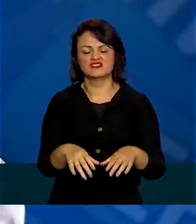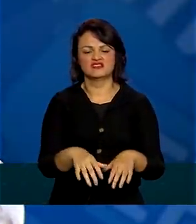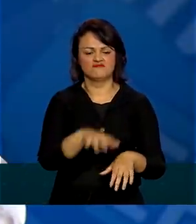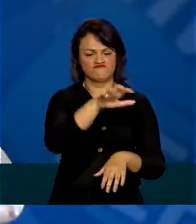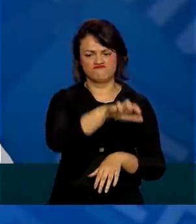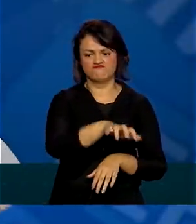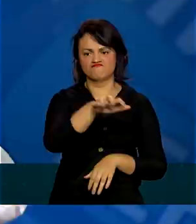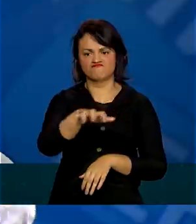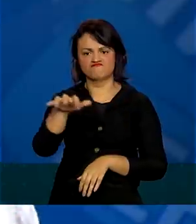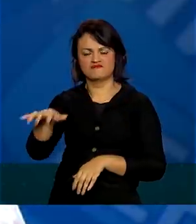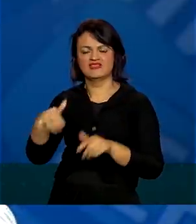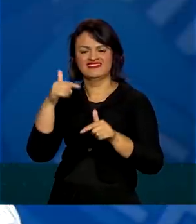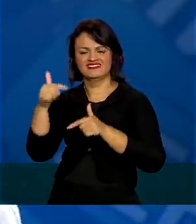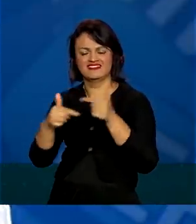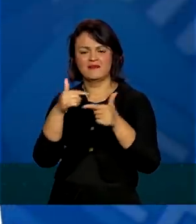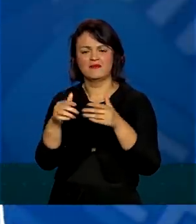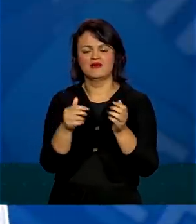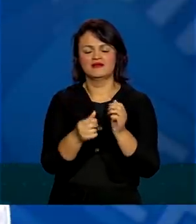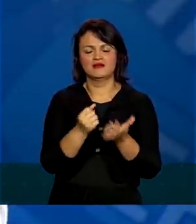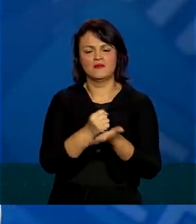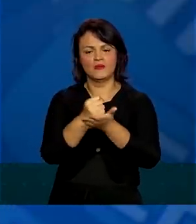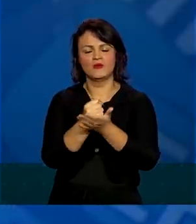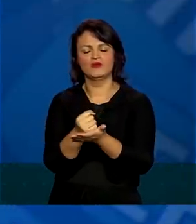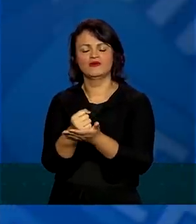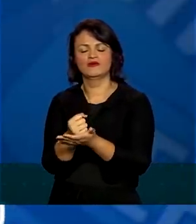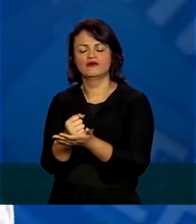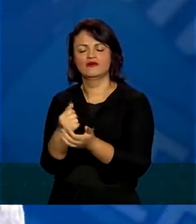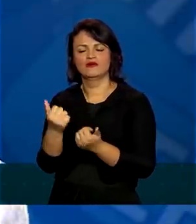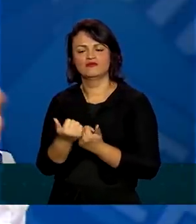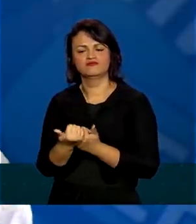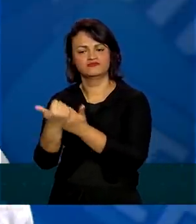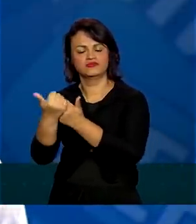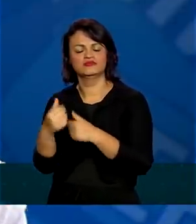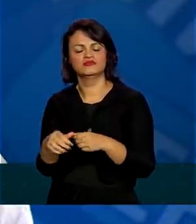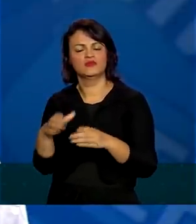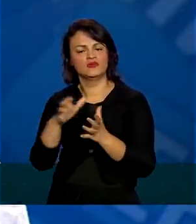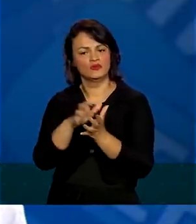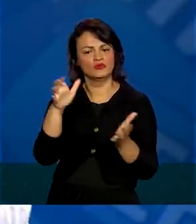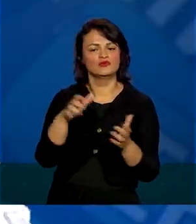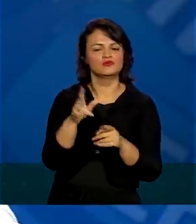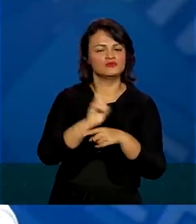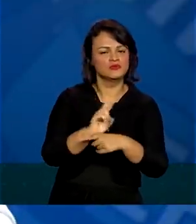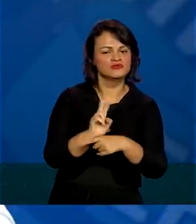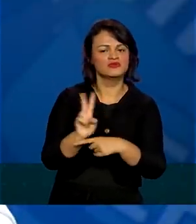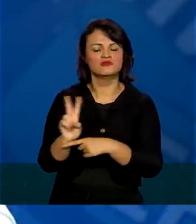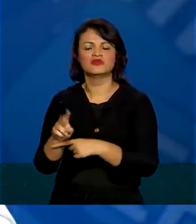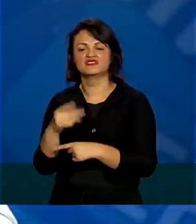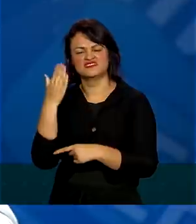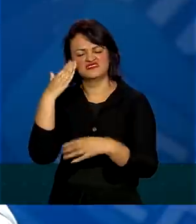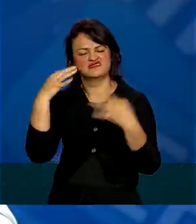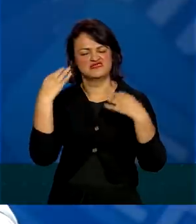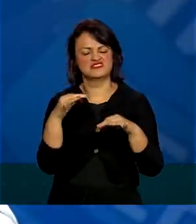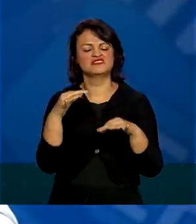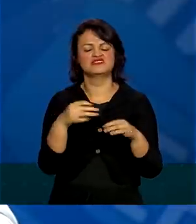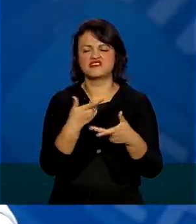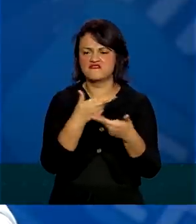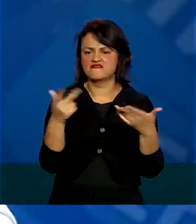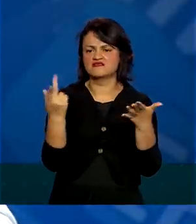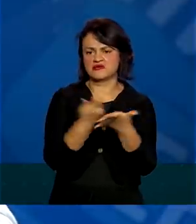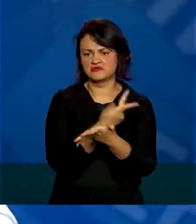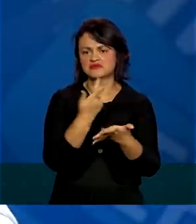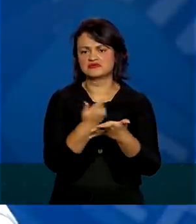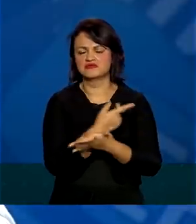que trabalham com os idosos, monitoramento, a gente tem muita coisa acontecendo na ponta e muita